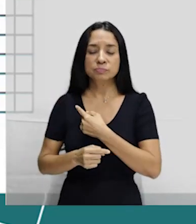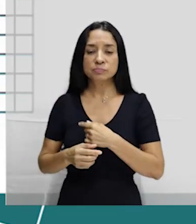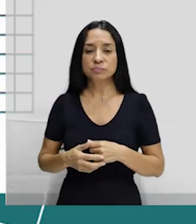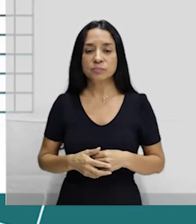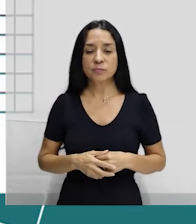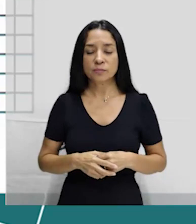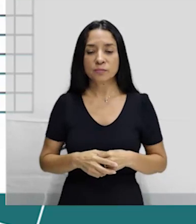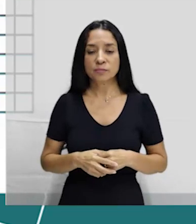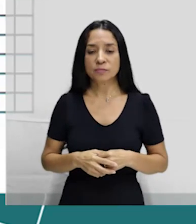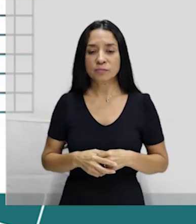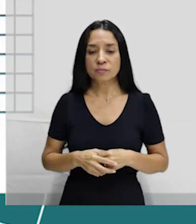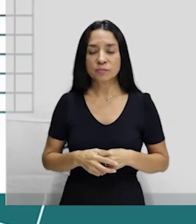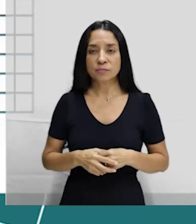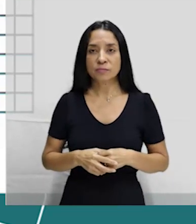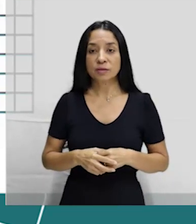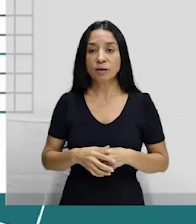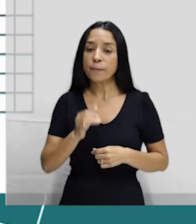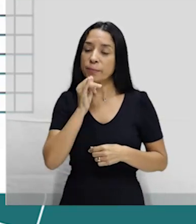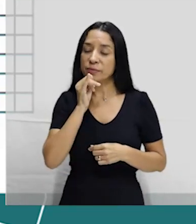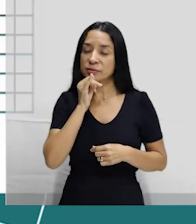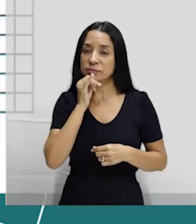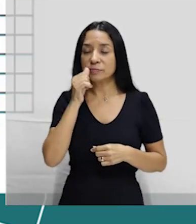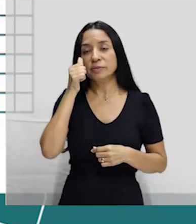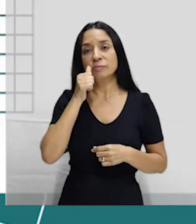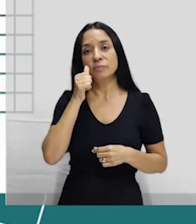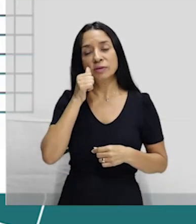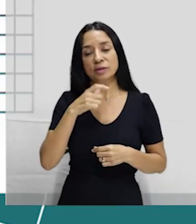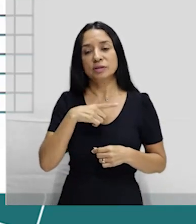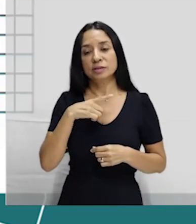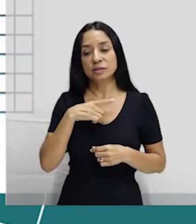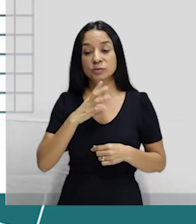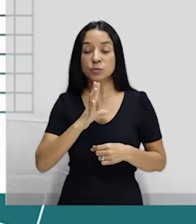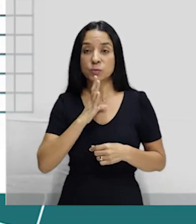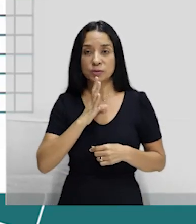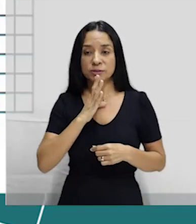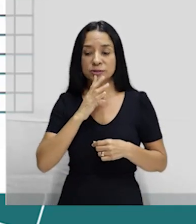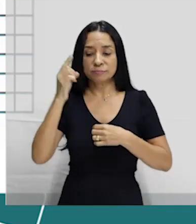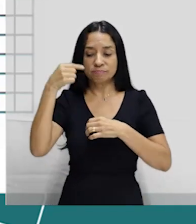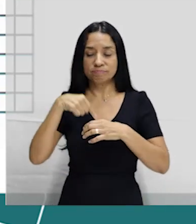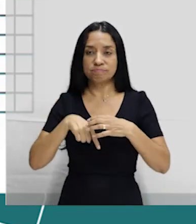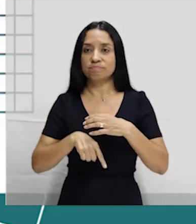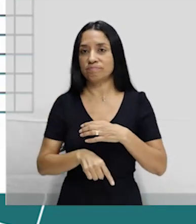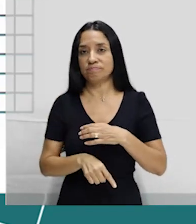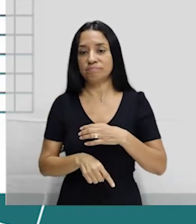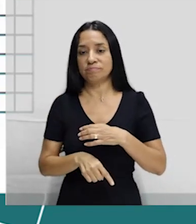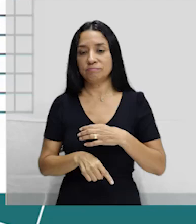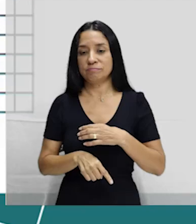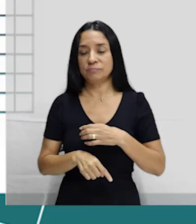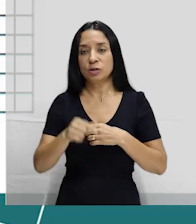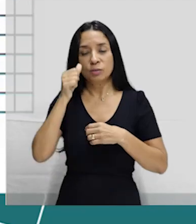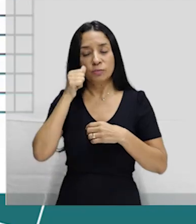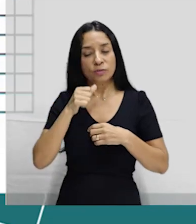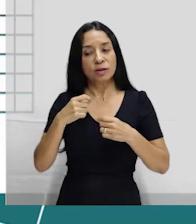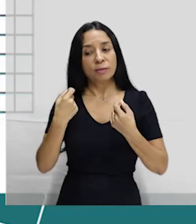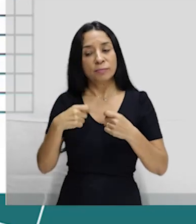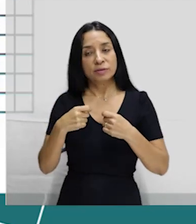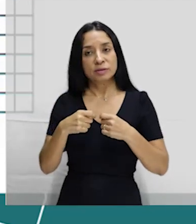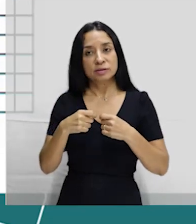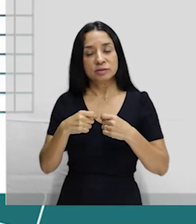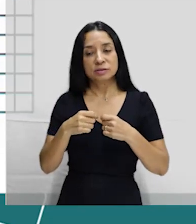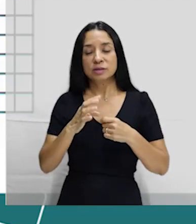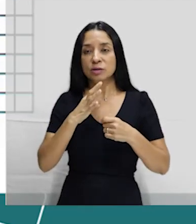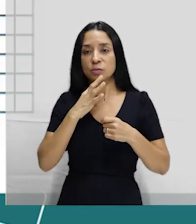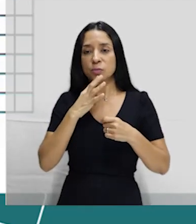Consiste na seguinte situação. A mulher tem que se conhecer, ela tem que conhecer o seu ciclo menstrual.